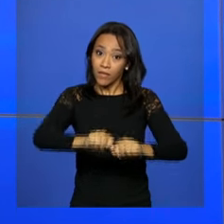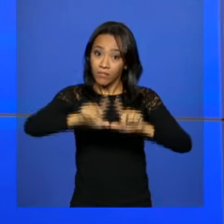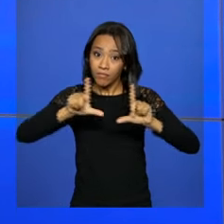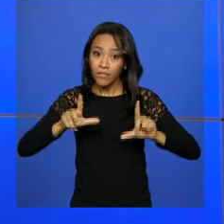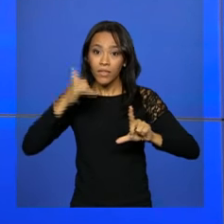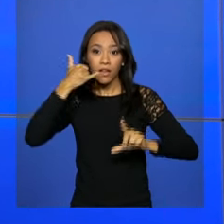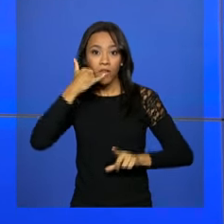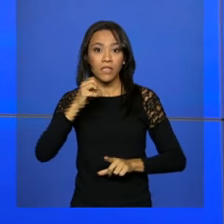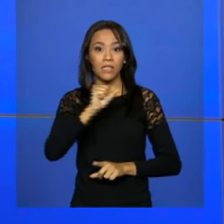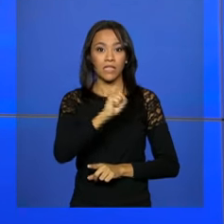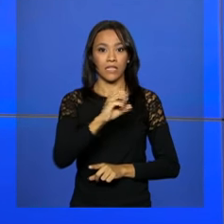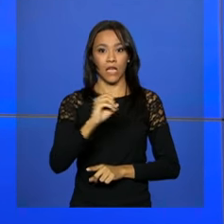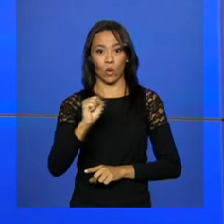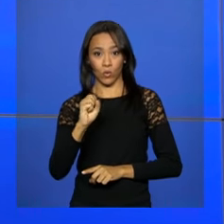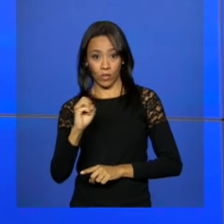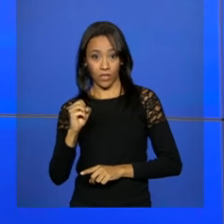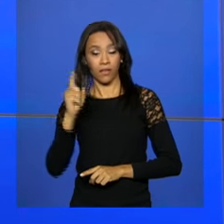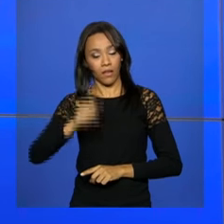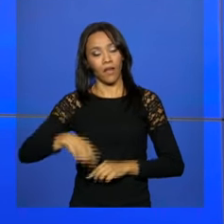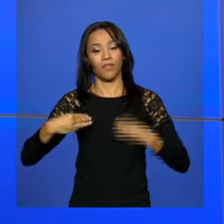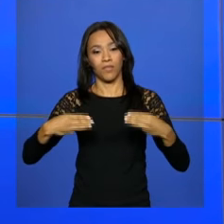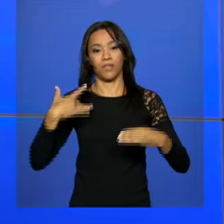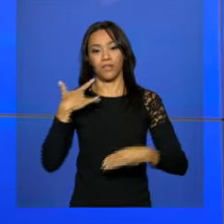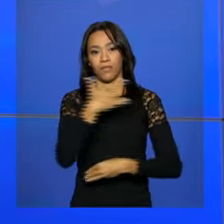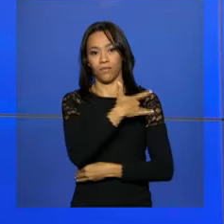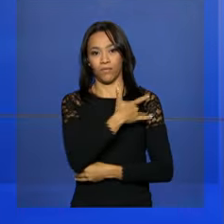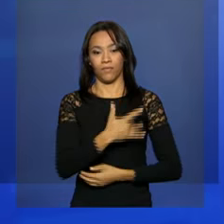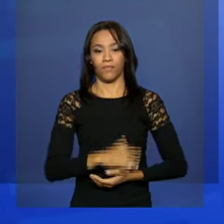Um telefone 0800 do Ministério da Saúde.